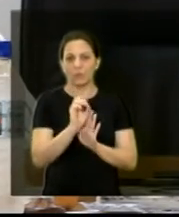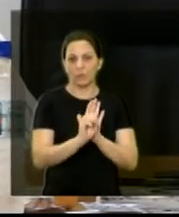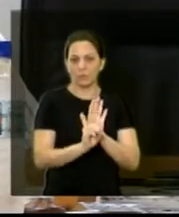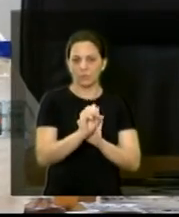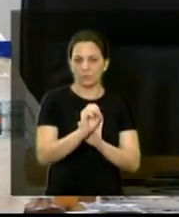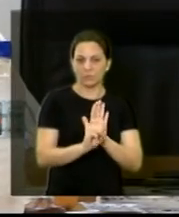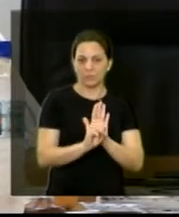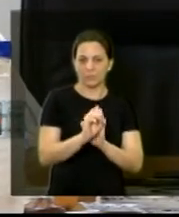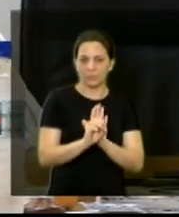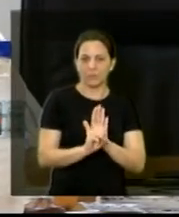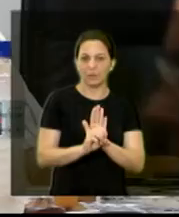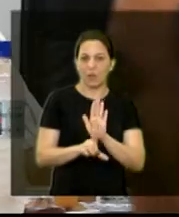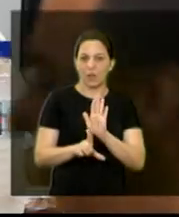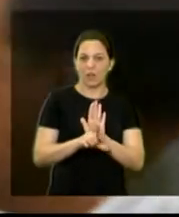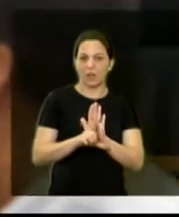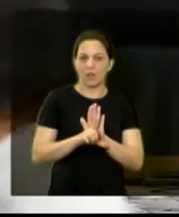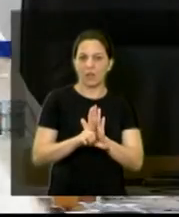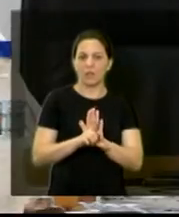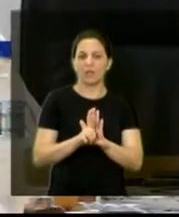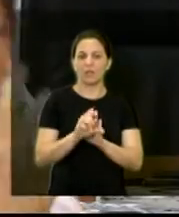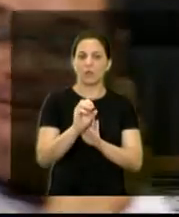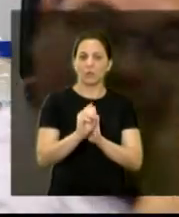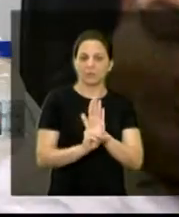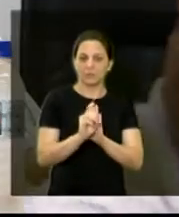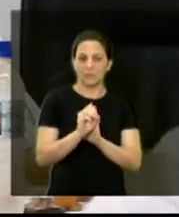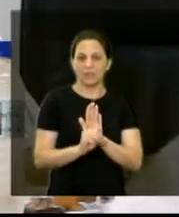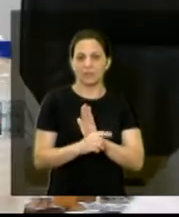Lei Orçamentária Anual de 2017.